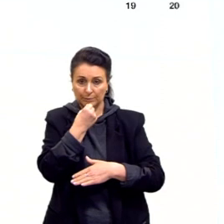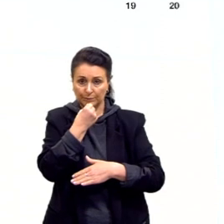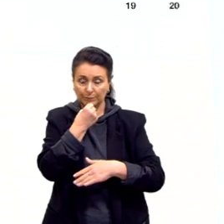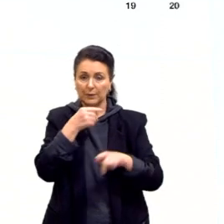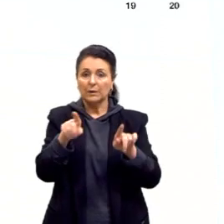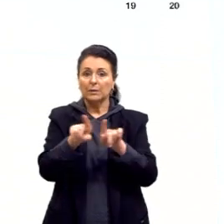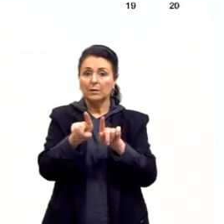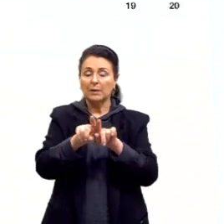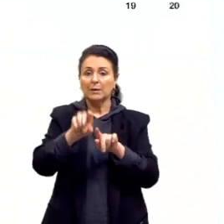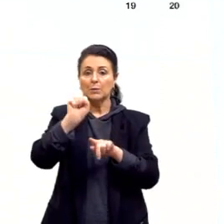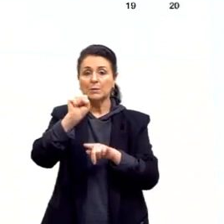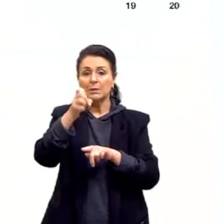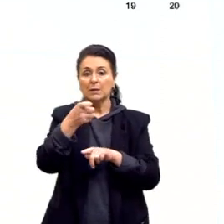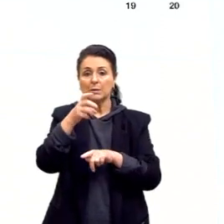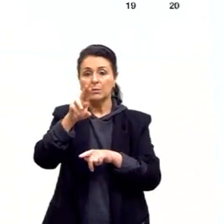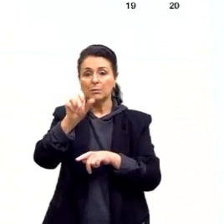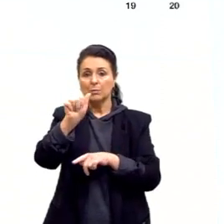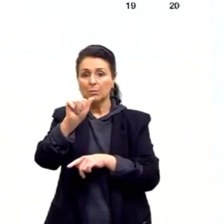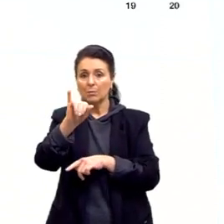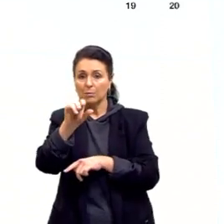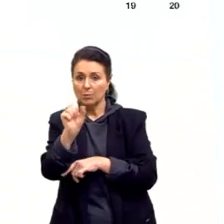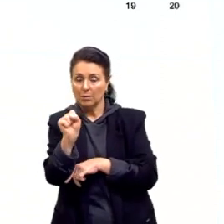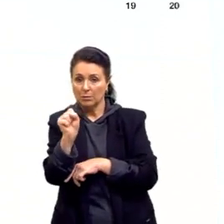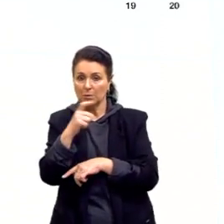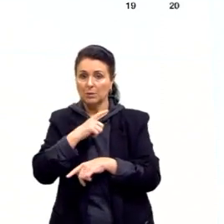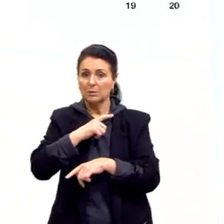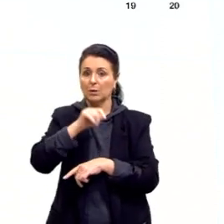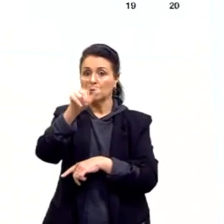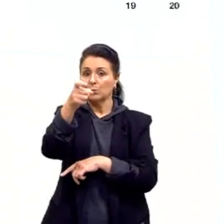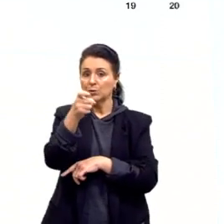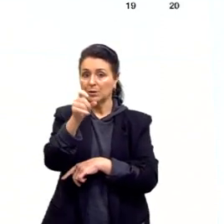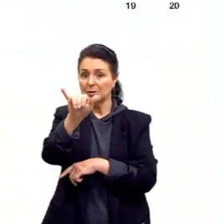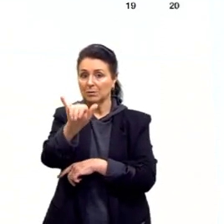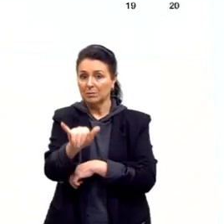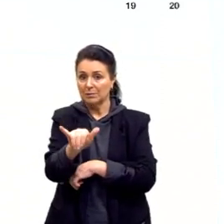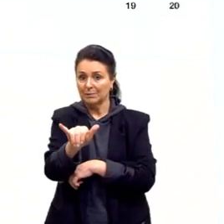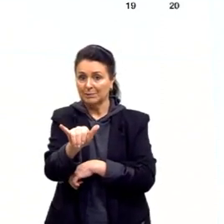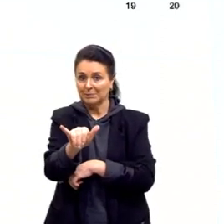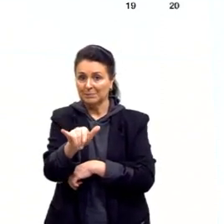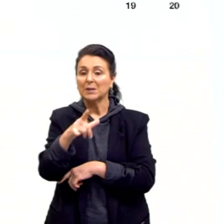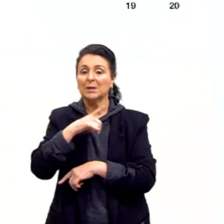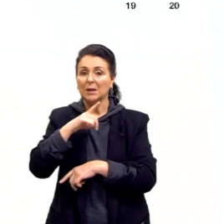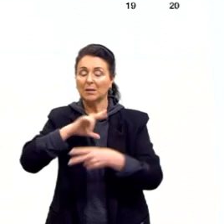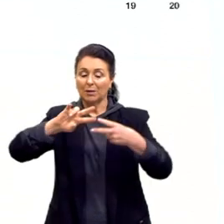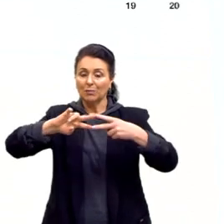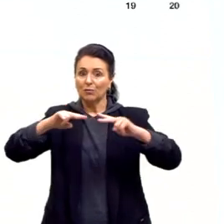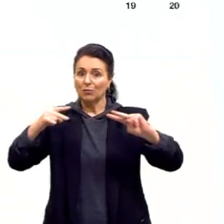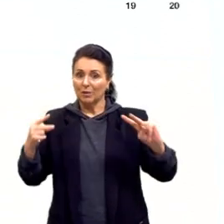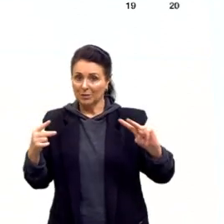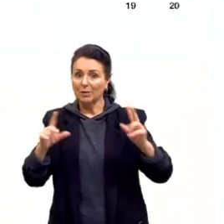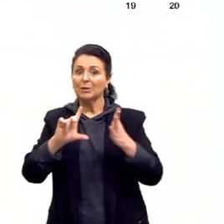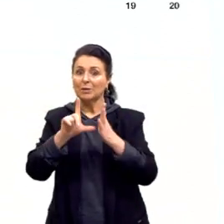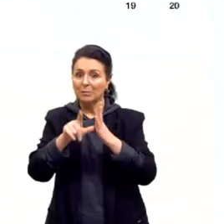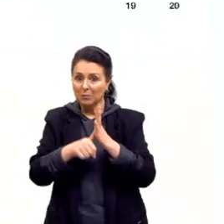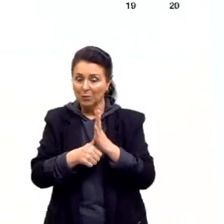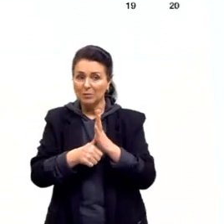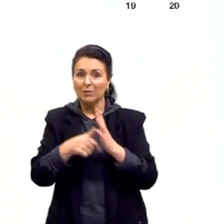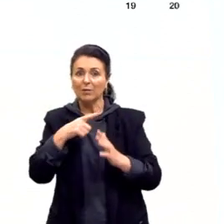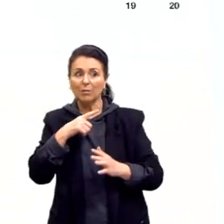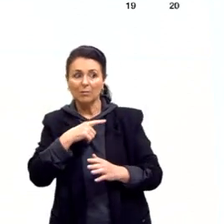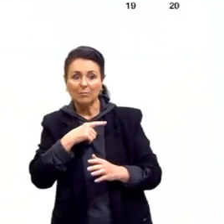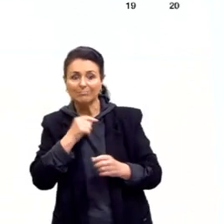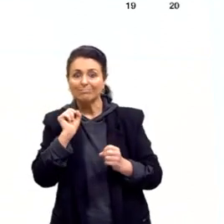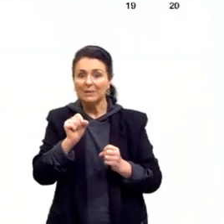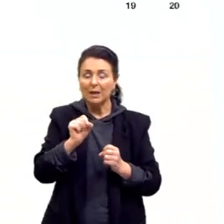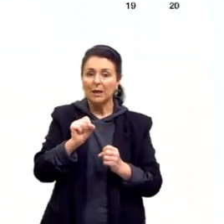cromossomos sexuais, que são os cromossomos X e Y, que vão possuir genes que vão determinar o sexo biológico